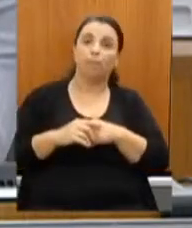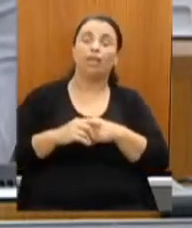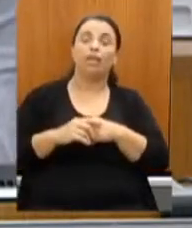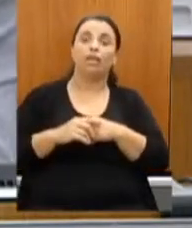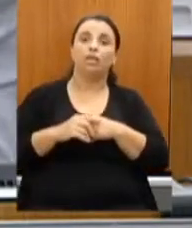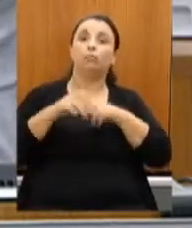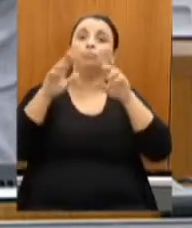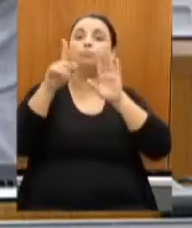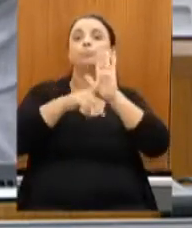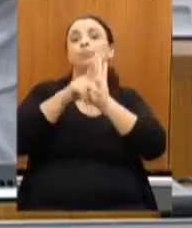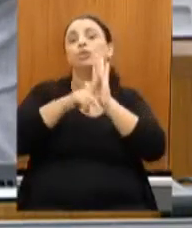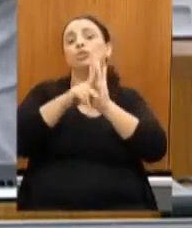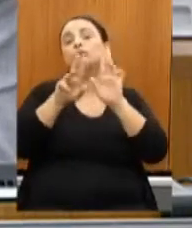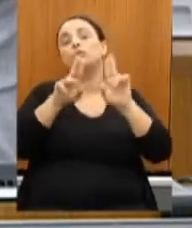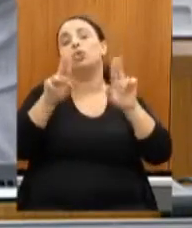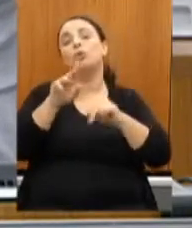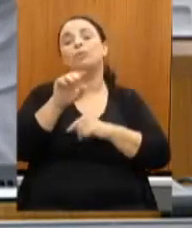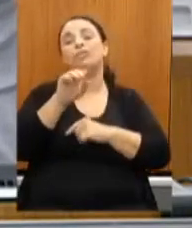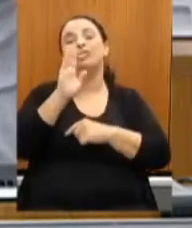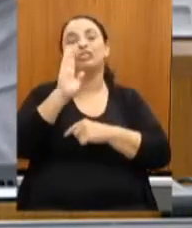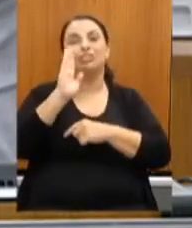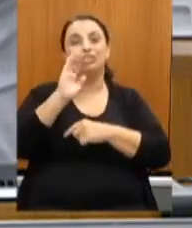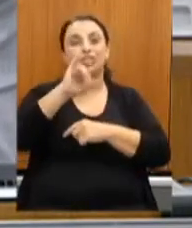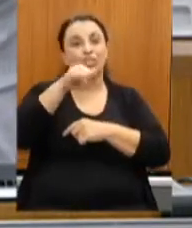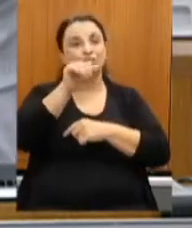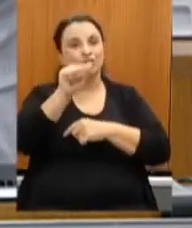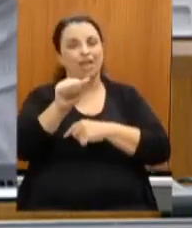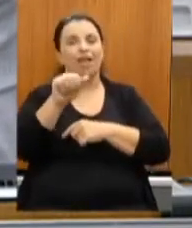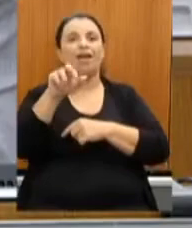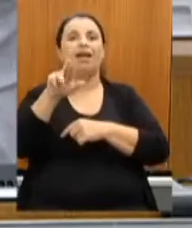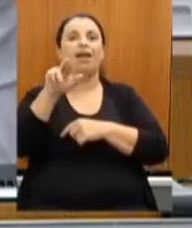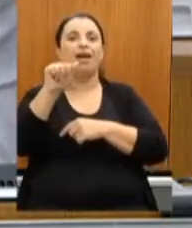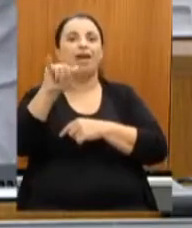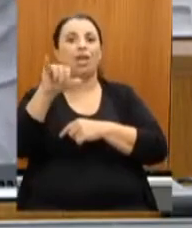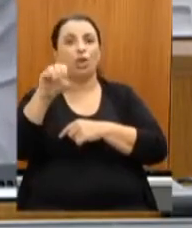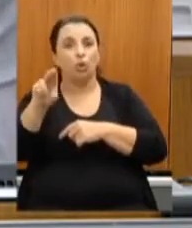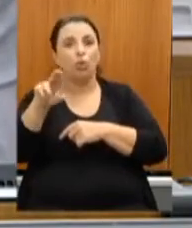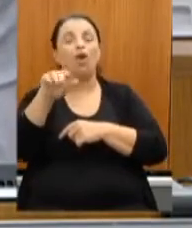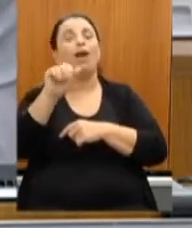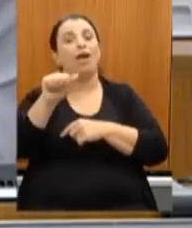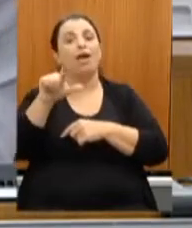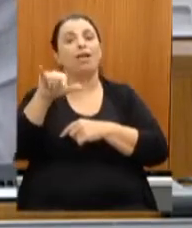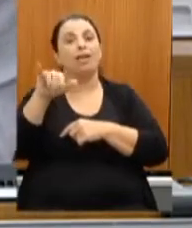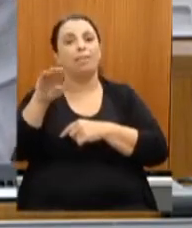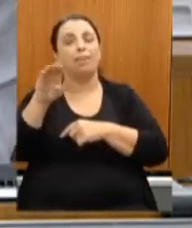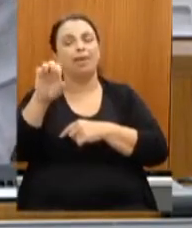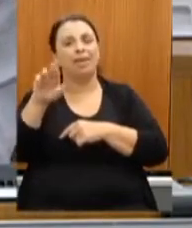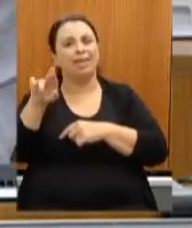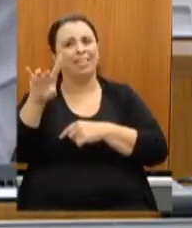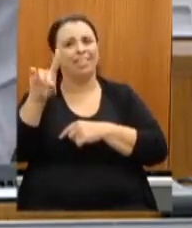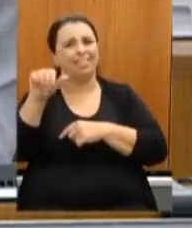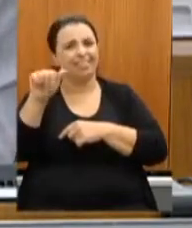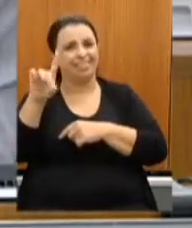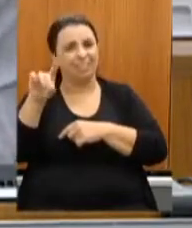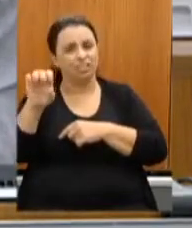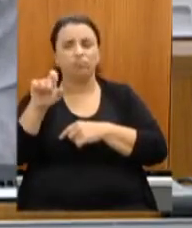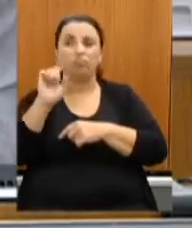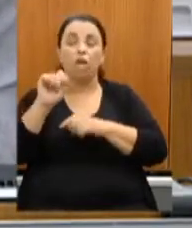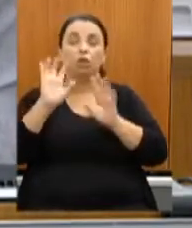exposições shows espetáculos nas ruas também na capital fora de minas gerais